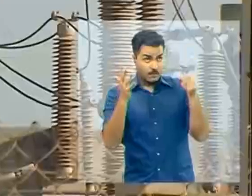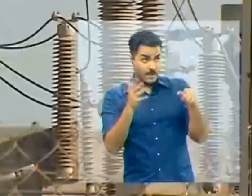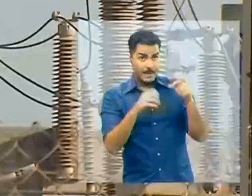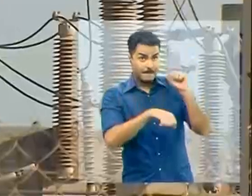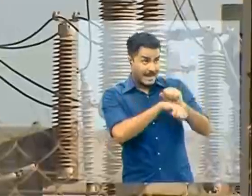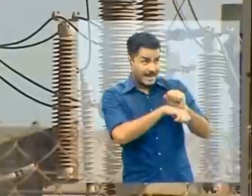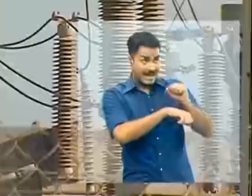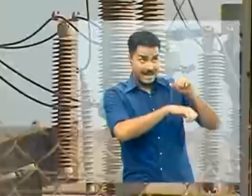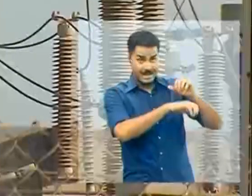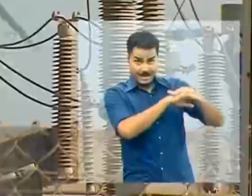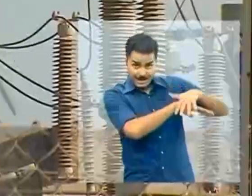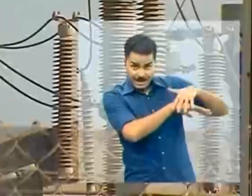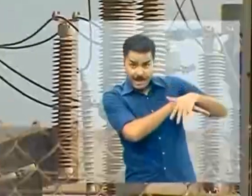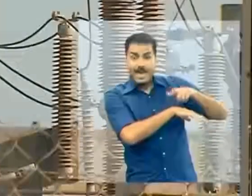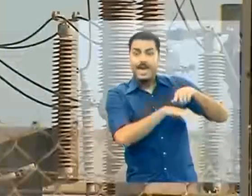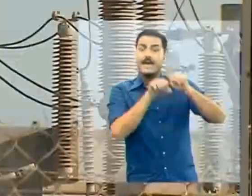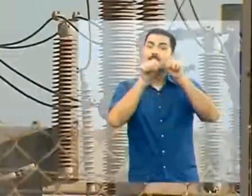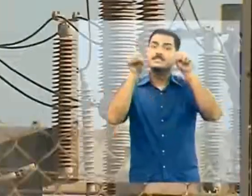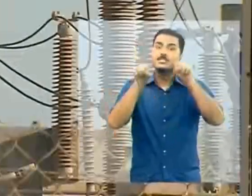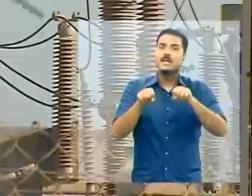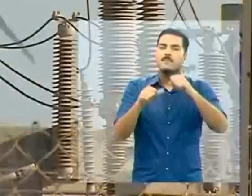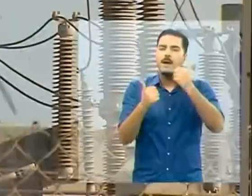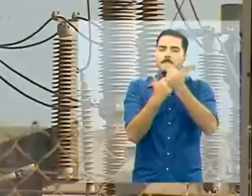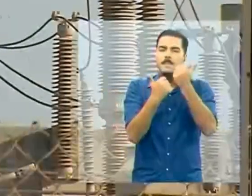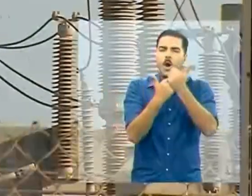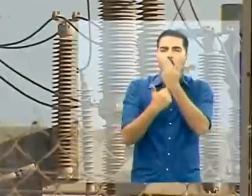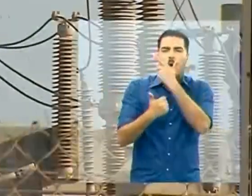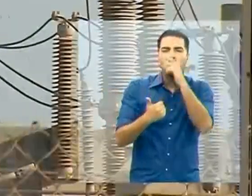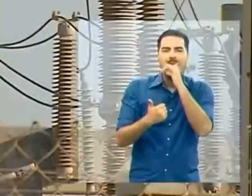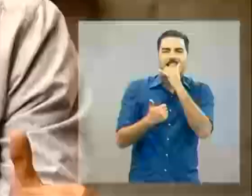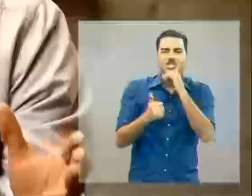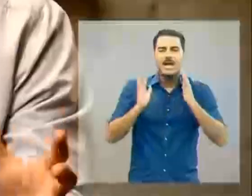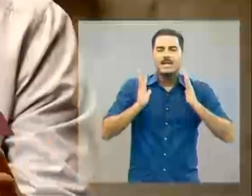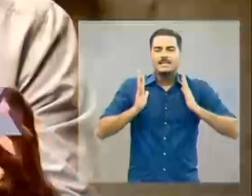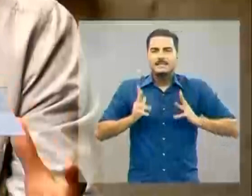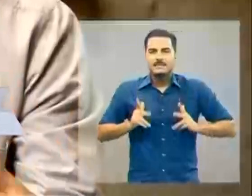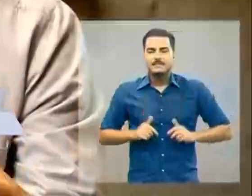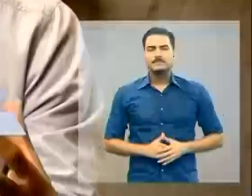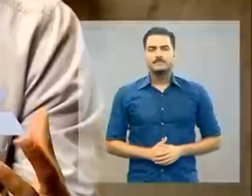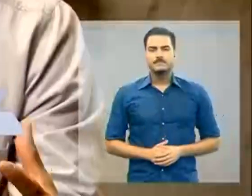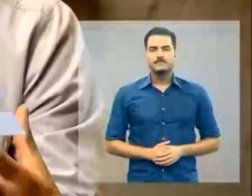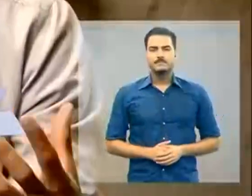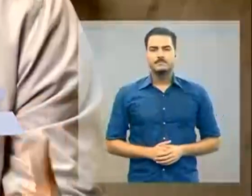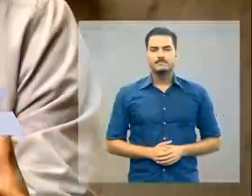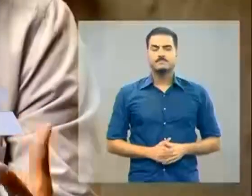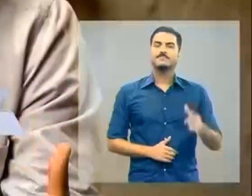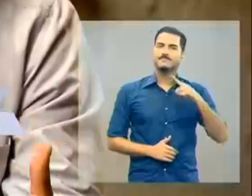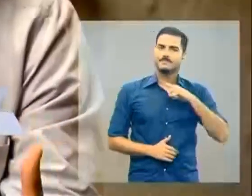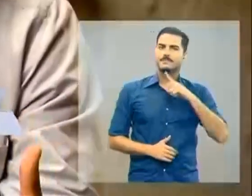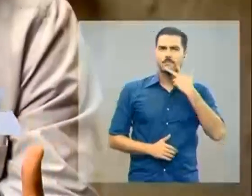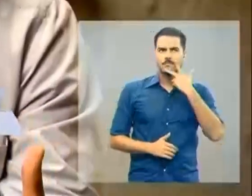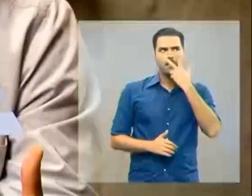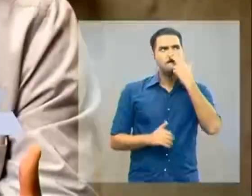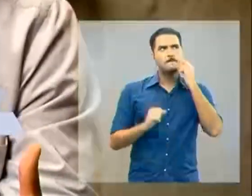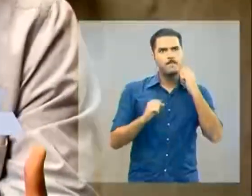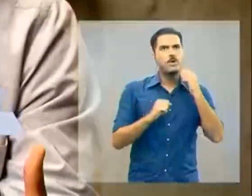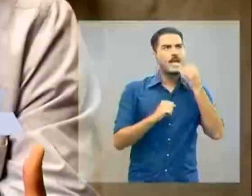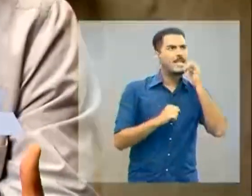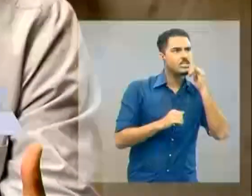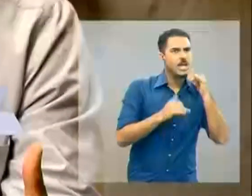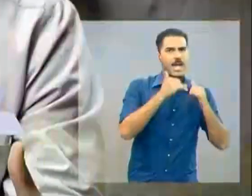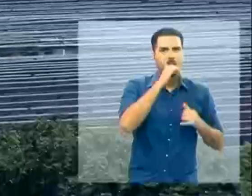é apostar num sistema complementar de energia limpa. Existe complementaridade entre as fontes